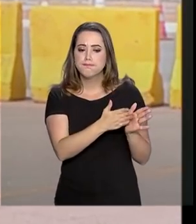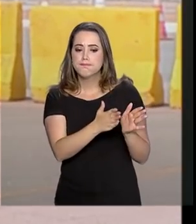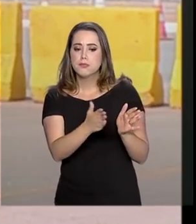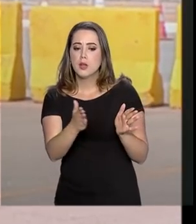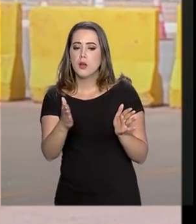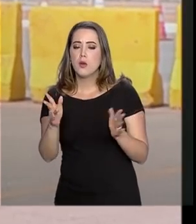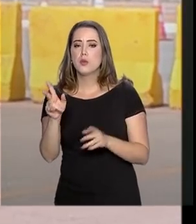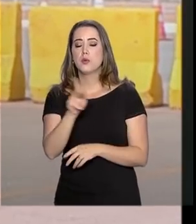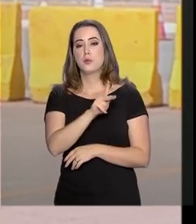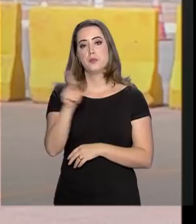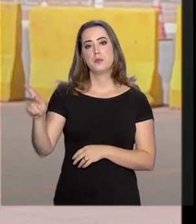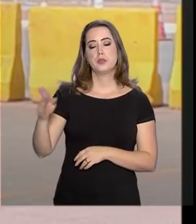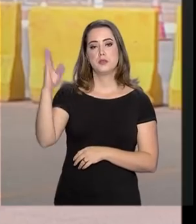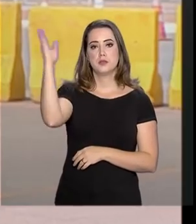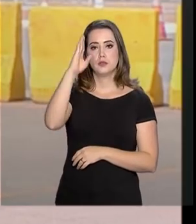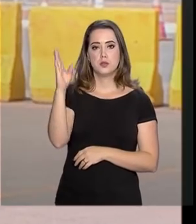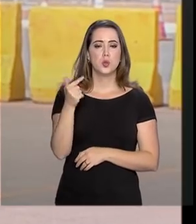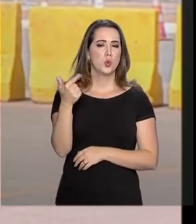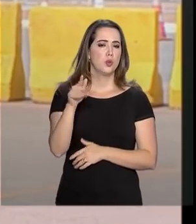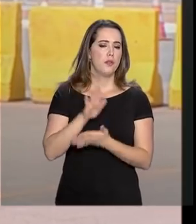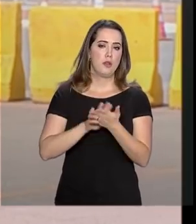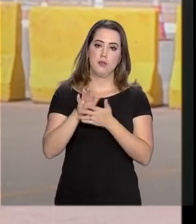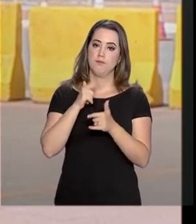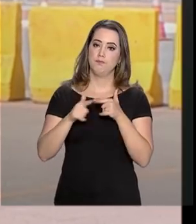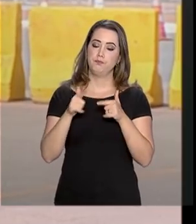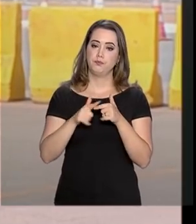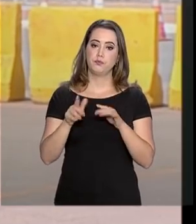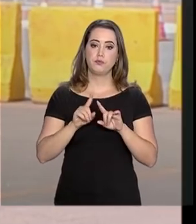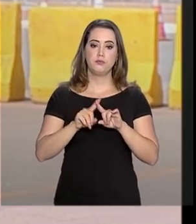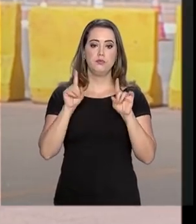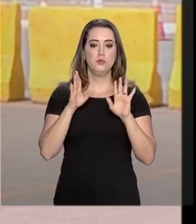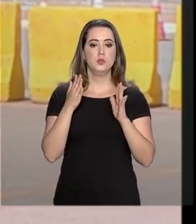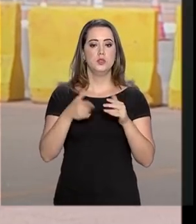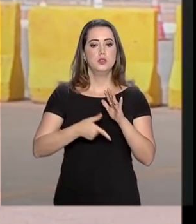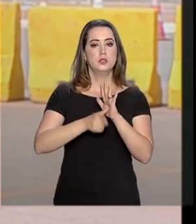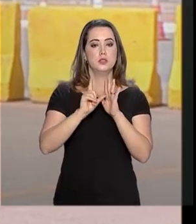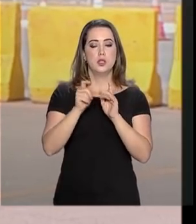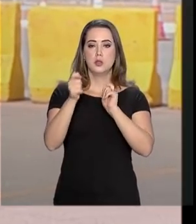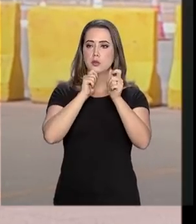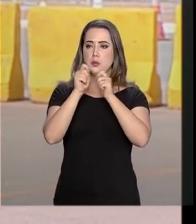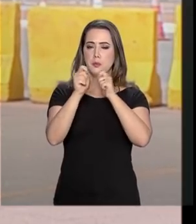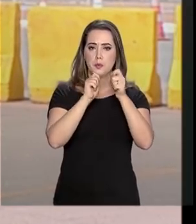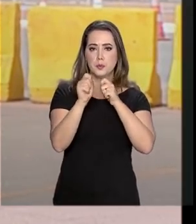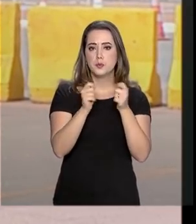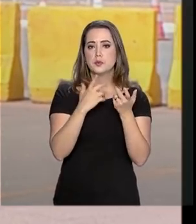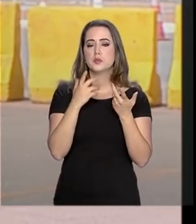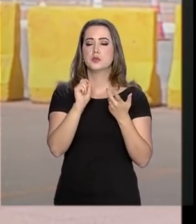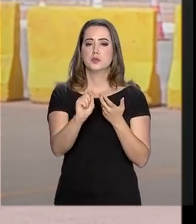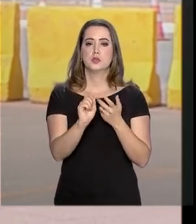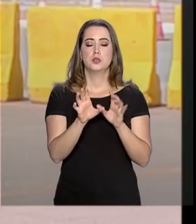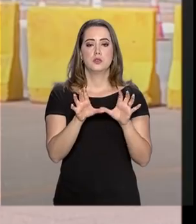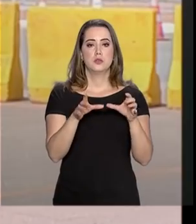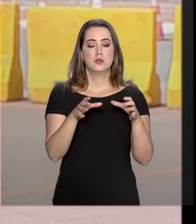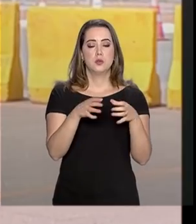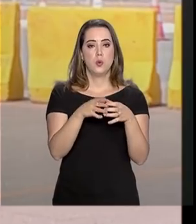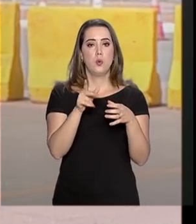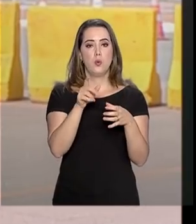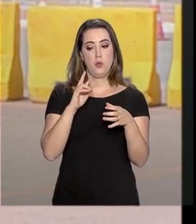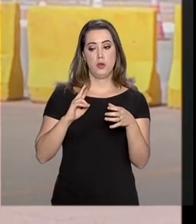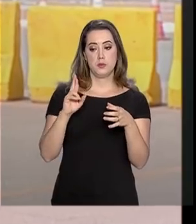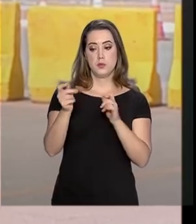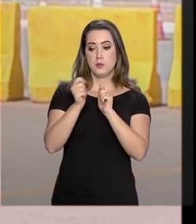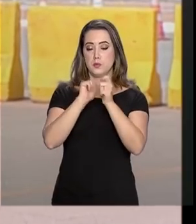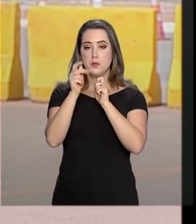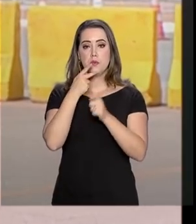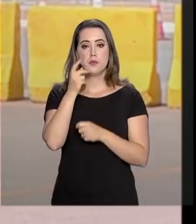República não houve intercorrências. Mais cedo, né, essa coletiva imprensa feita pelo porta-voz, ele falou